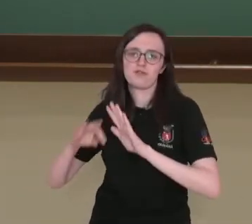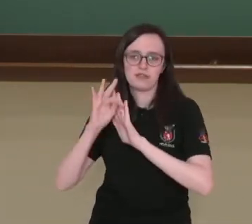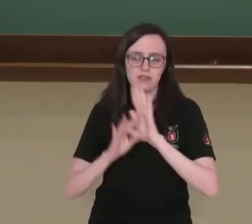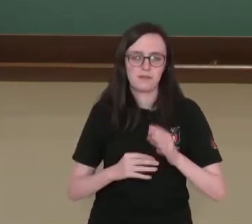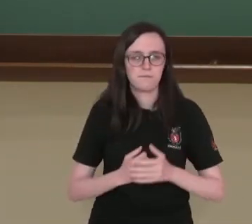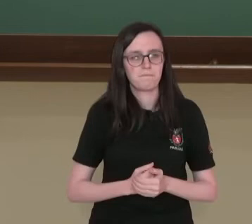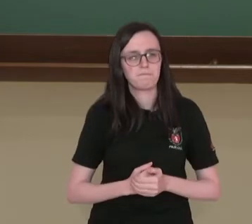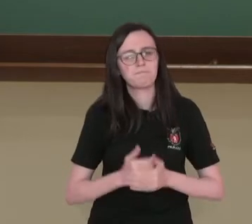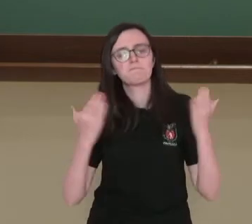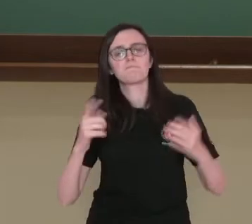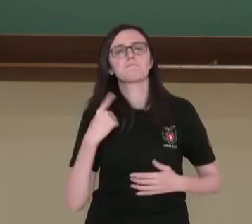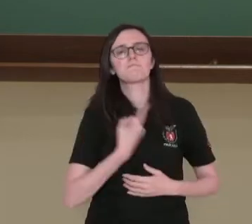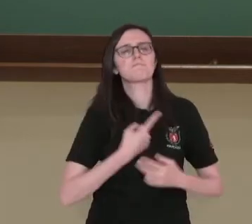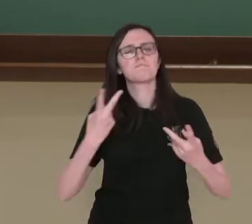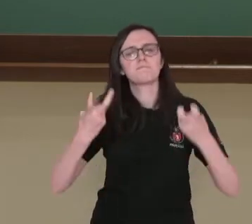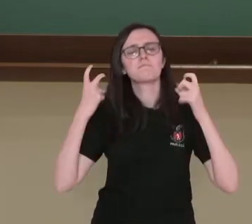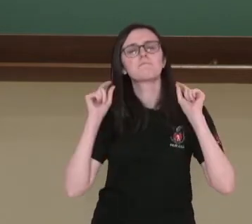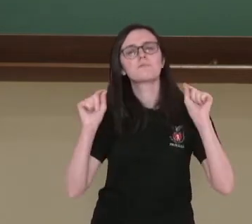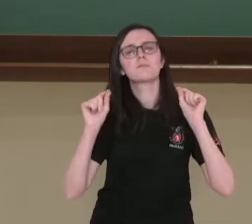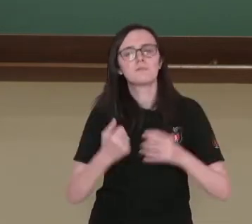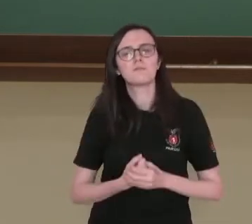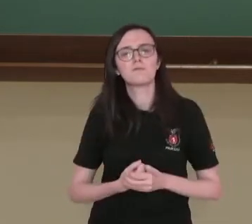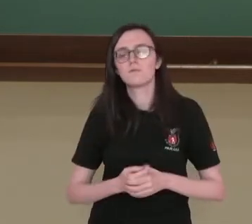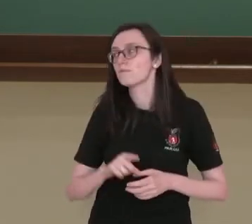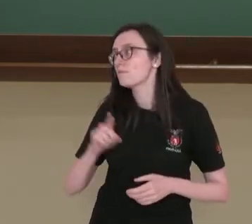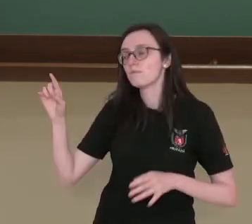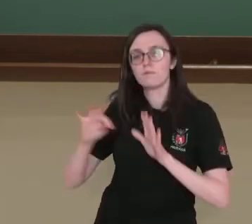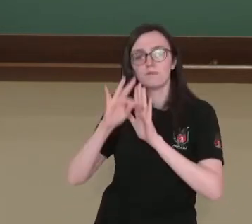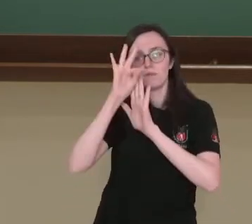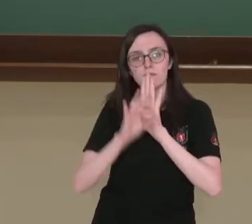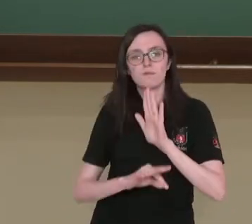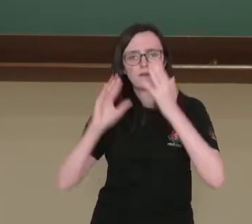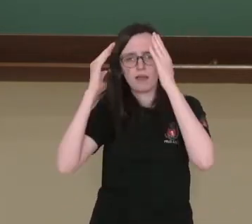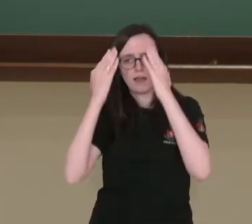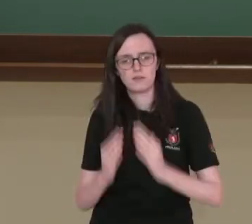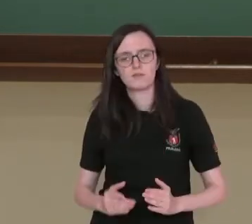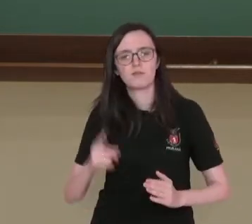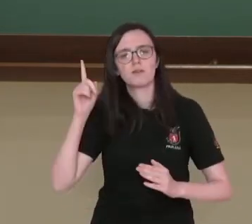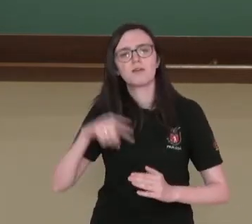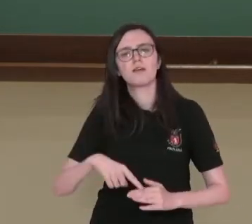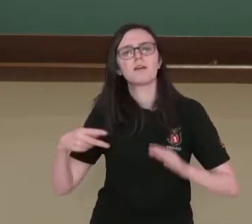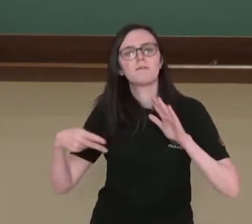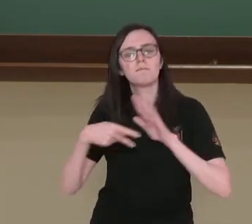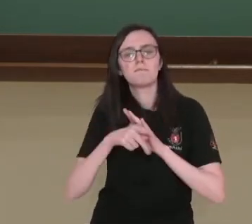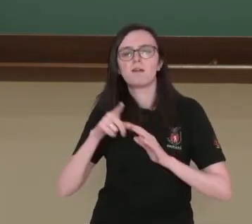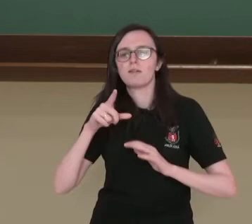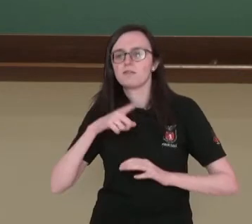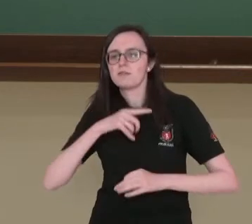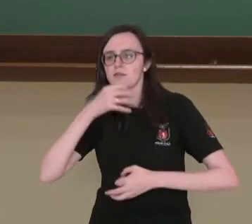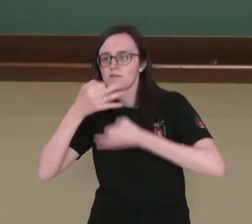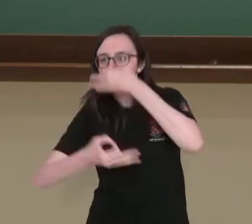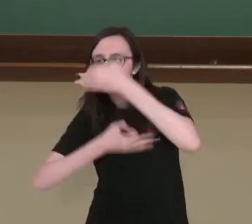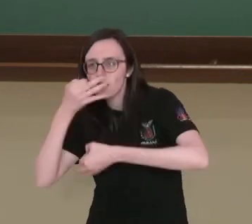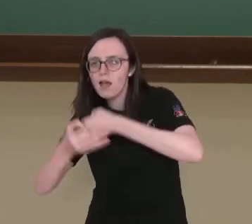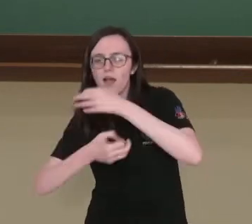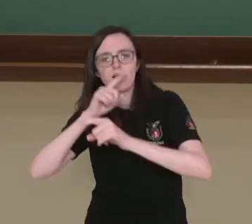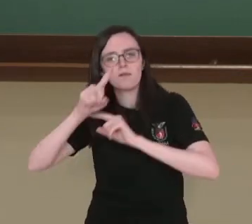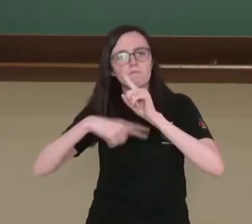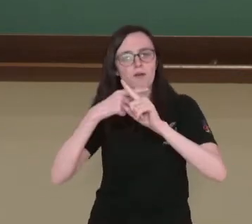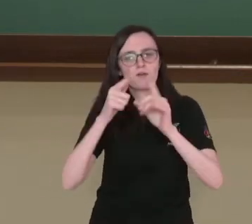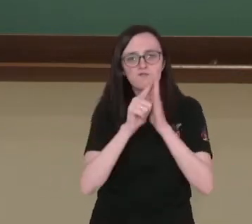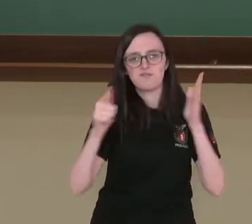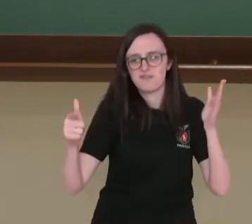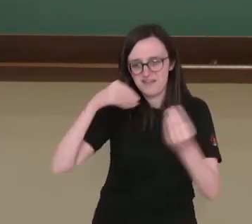Com isso, o que nós observamos aqui? O texto em análise, reportagem e vários artigos de opinião. A opinião de um